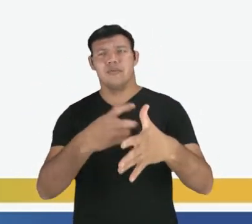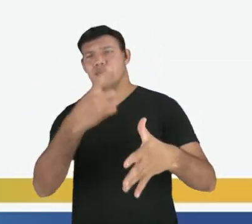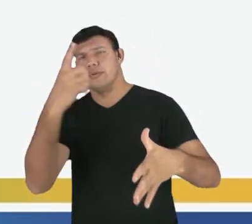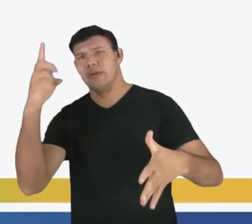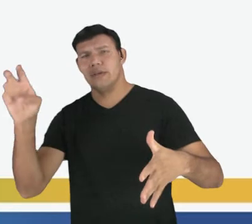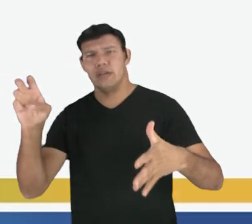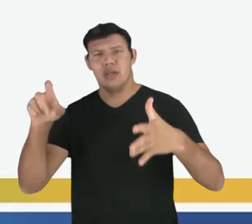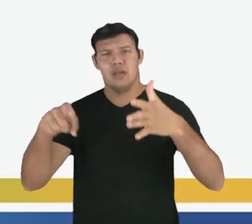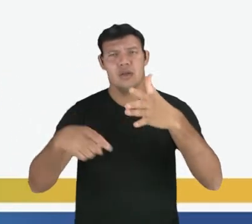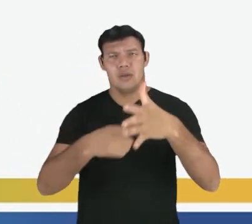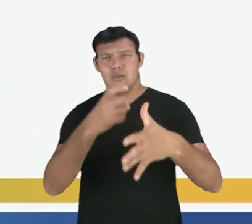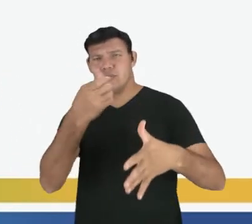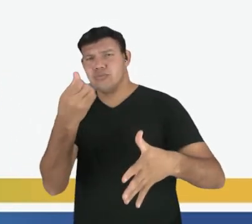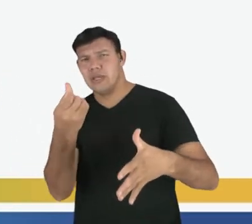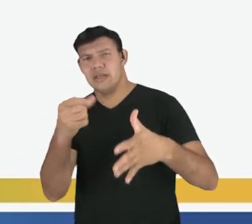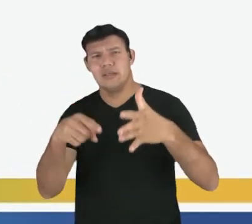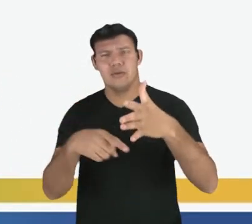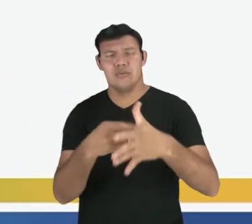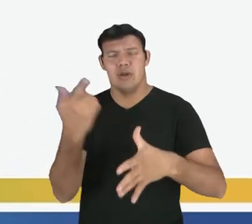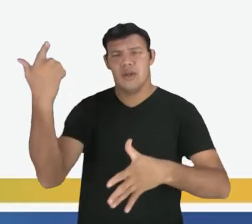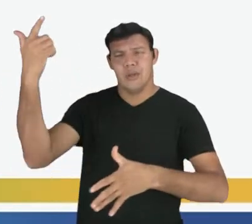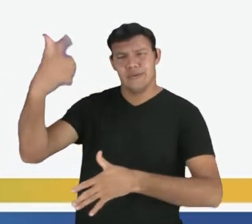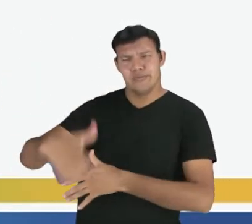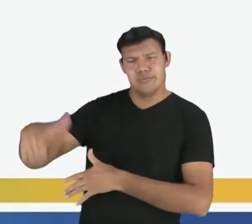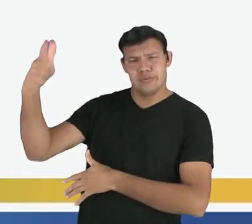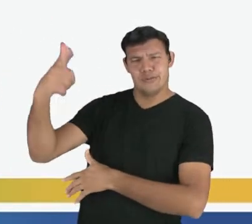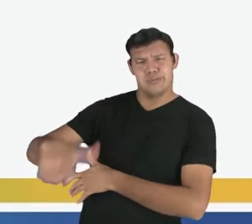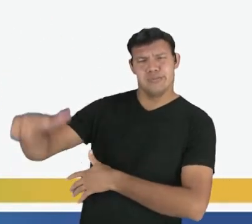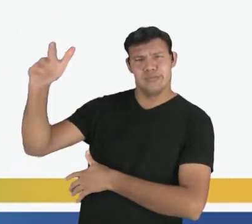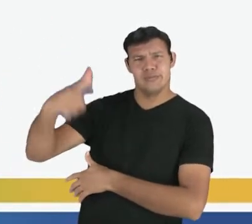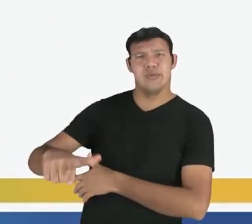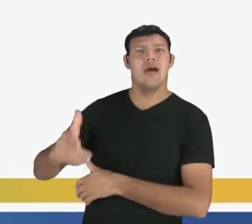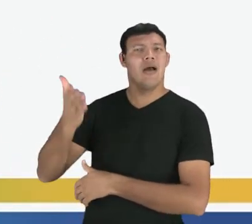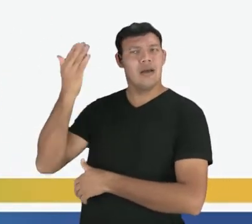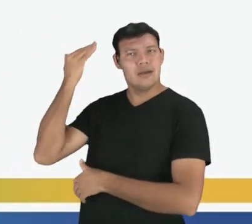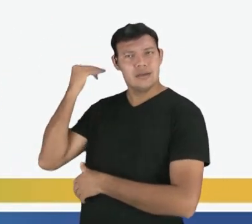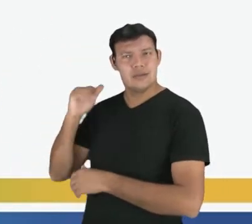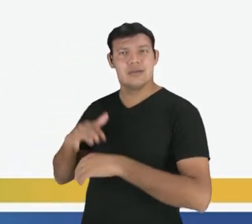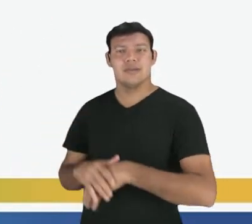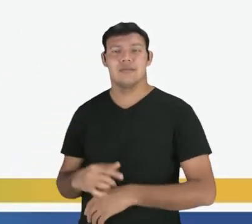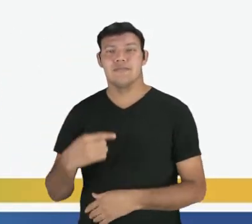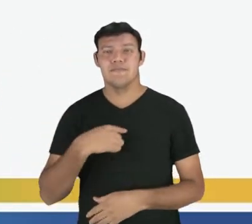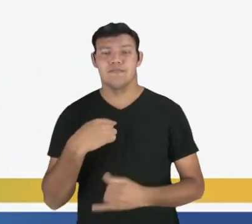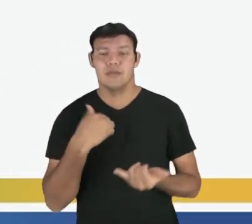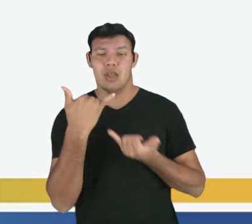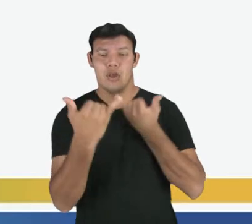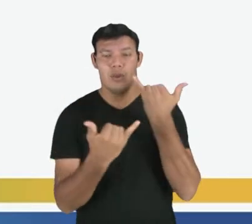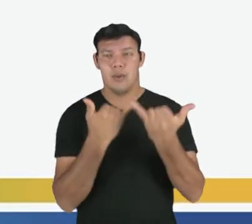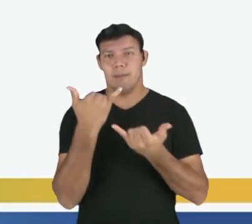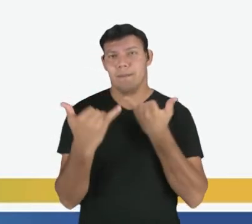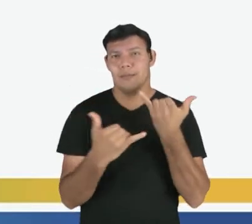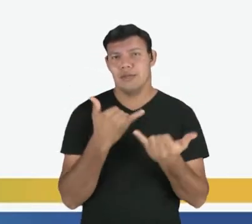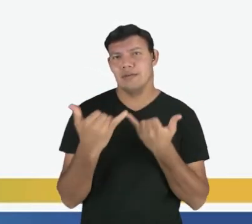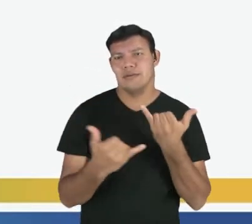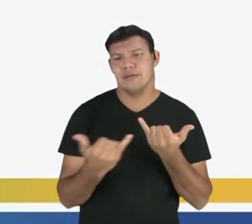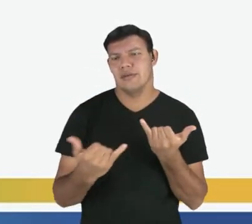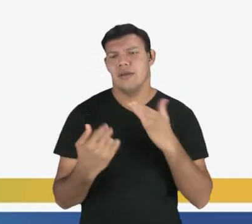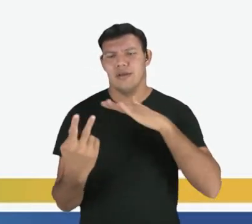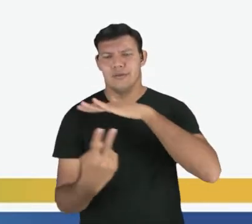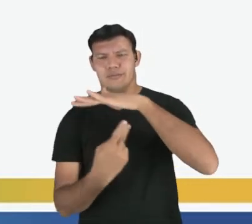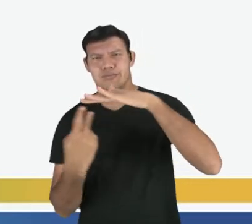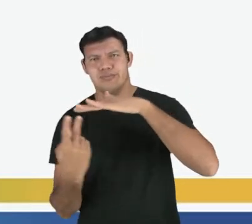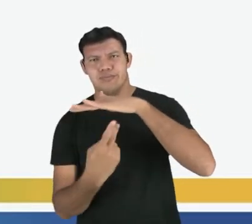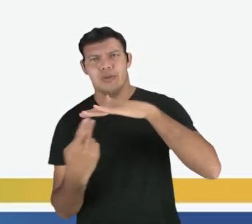ação de ouvir música, ela se repetiu no passado. Como eu brincava no parque. Passado,